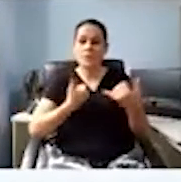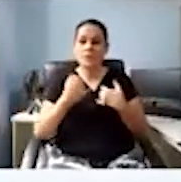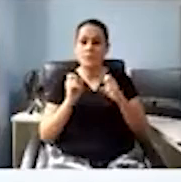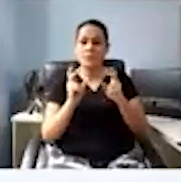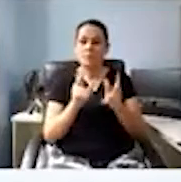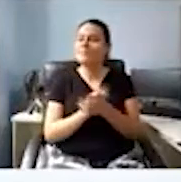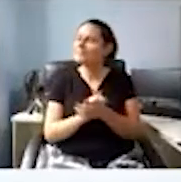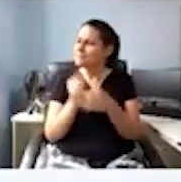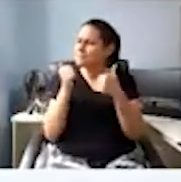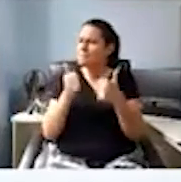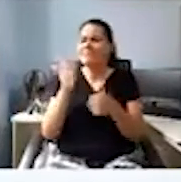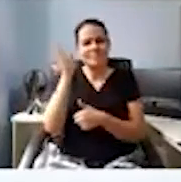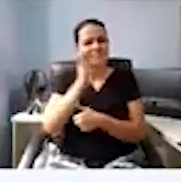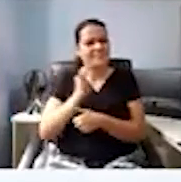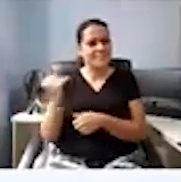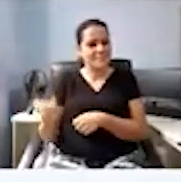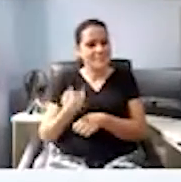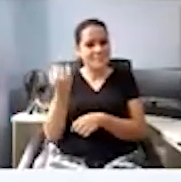é super importante.